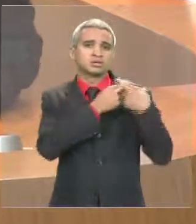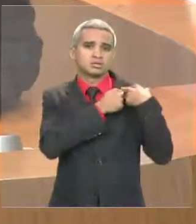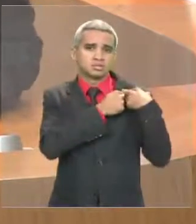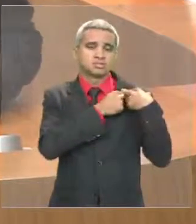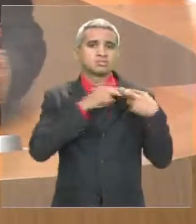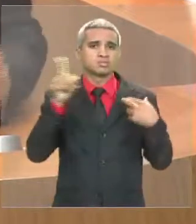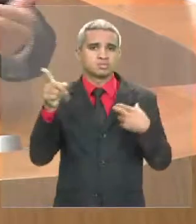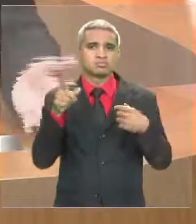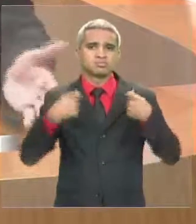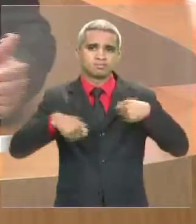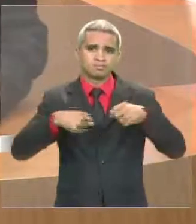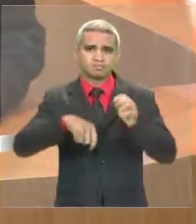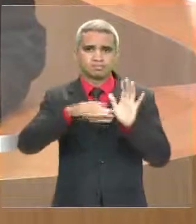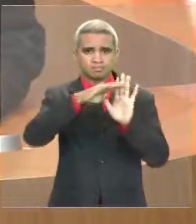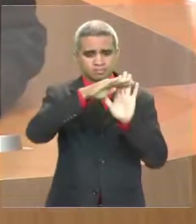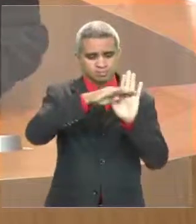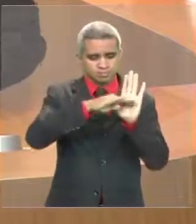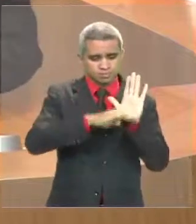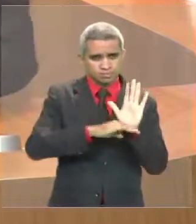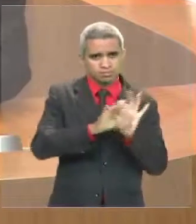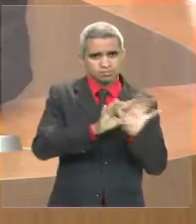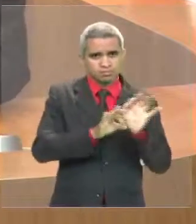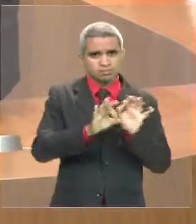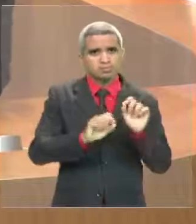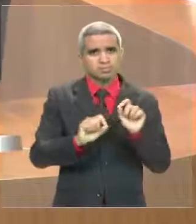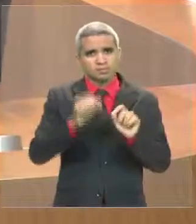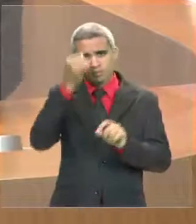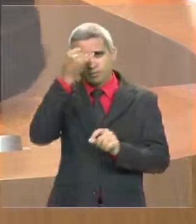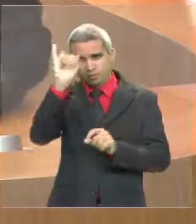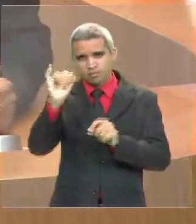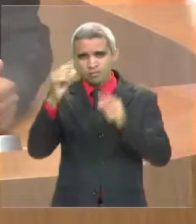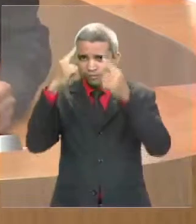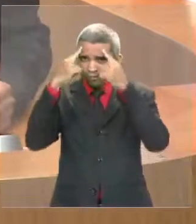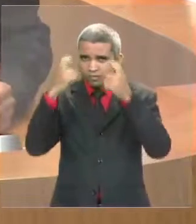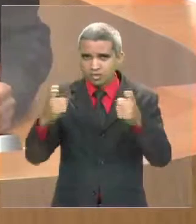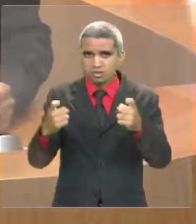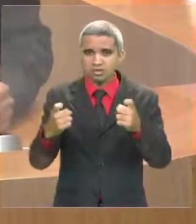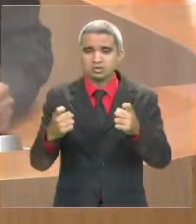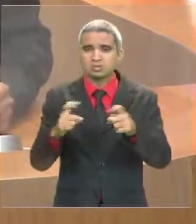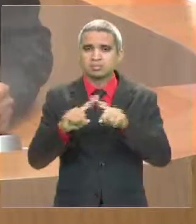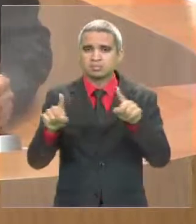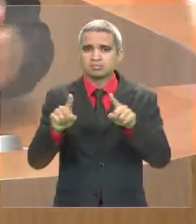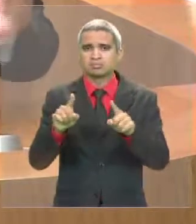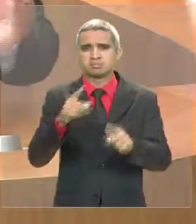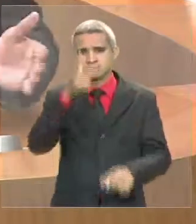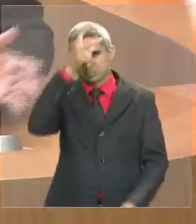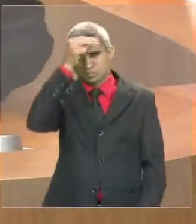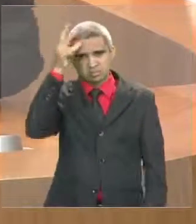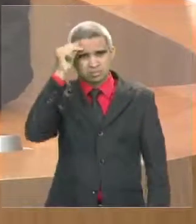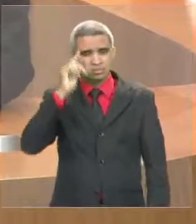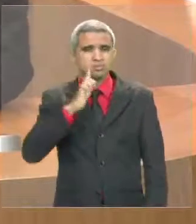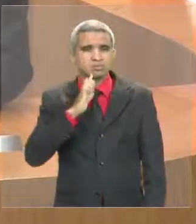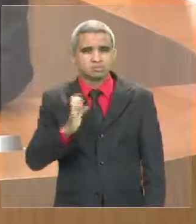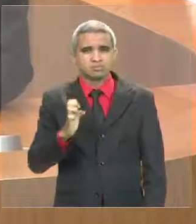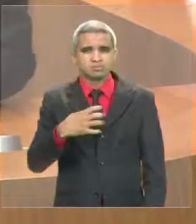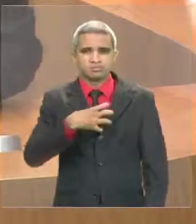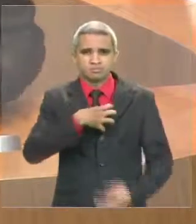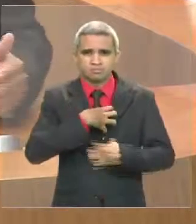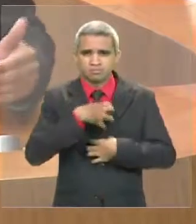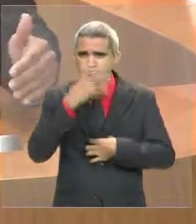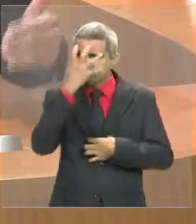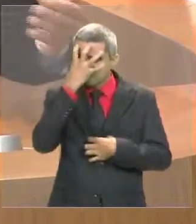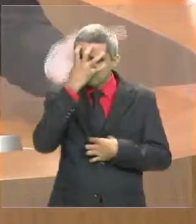integrado de combate à violência. É vergonhoso a postura do prefeito Edvaldo Holanda Júnior. Ele não precisa ser um herói,